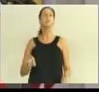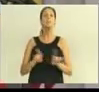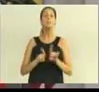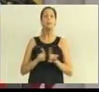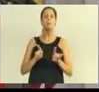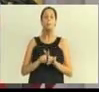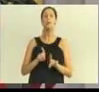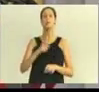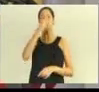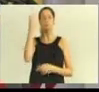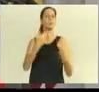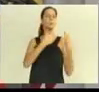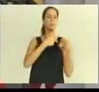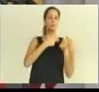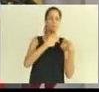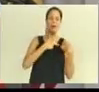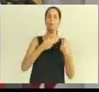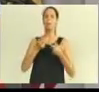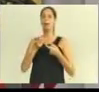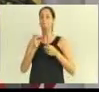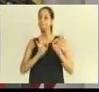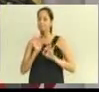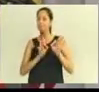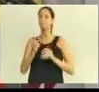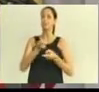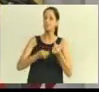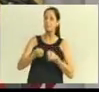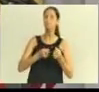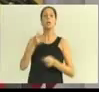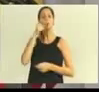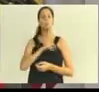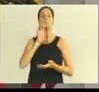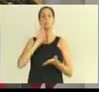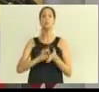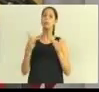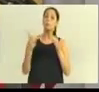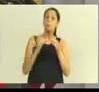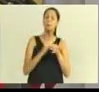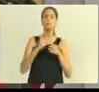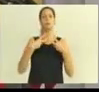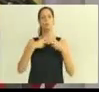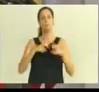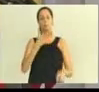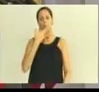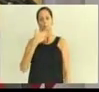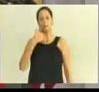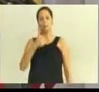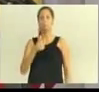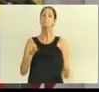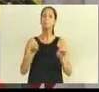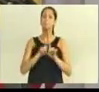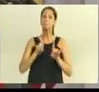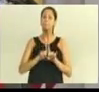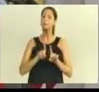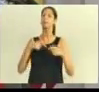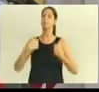necessárias, os procedimentos necessários para que a nossa população tenha o atendimento da maneira adequada. Agora, precisamos entender também,